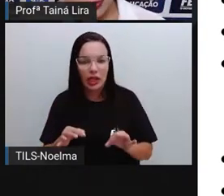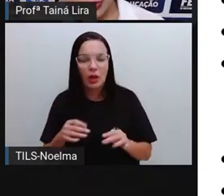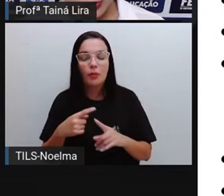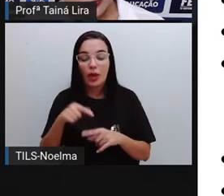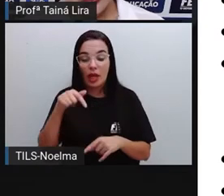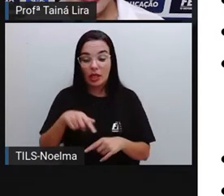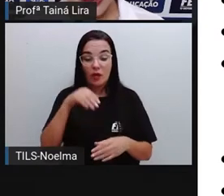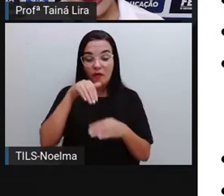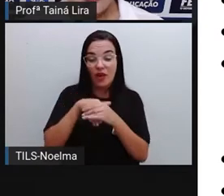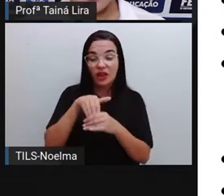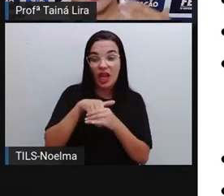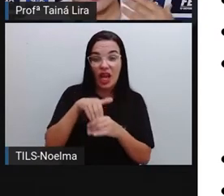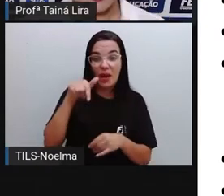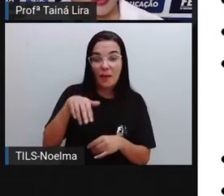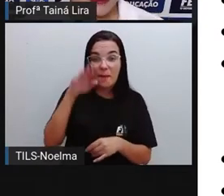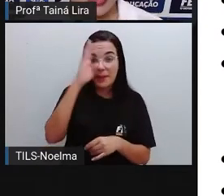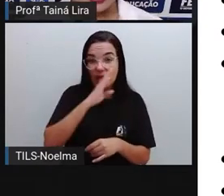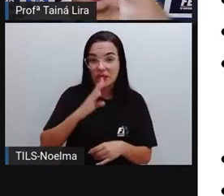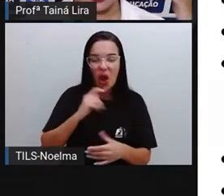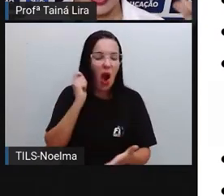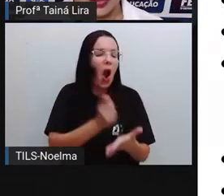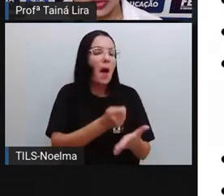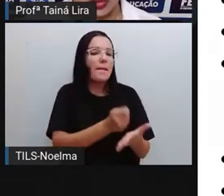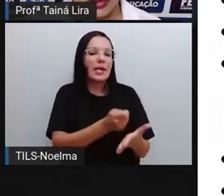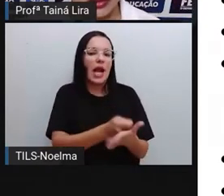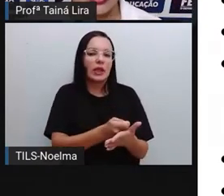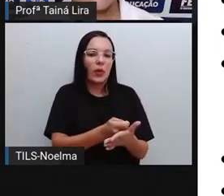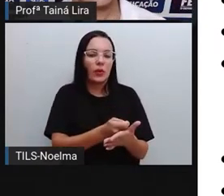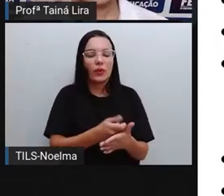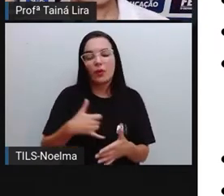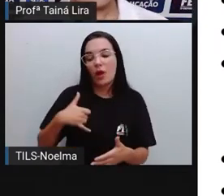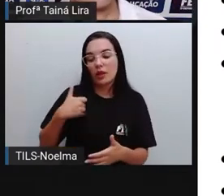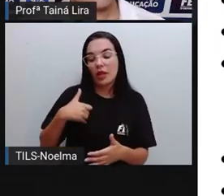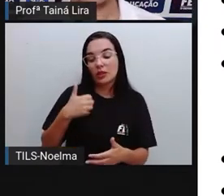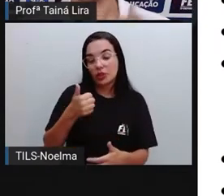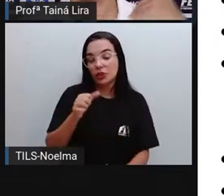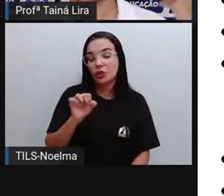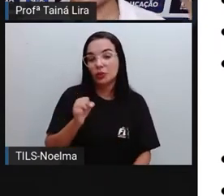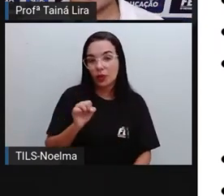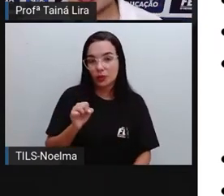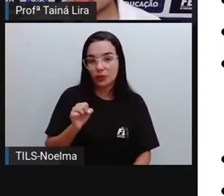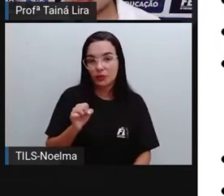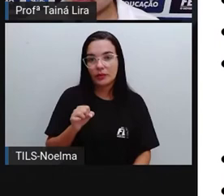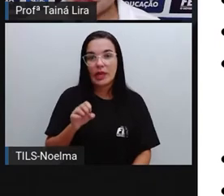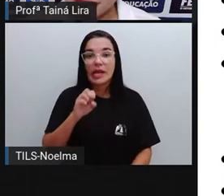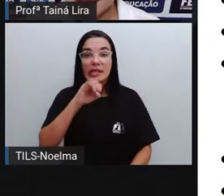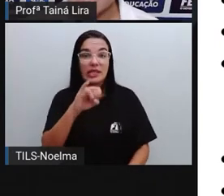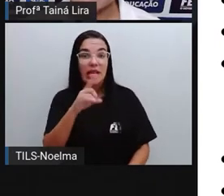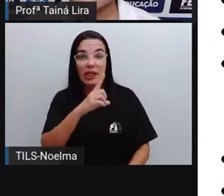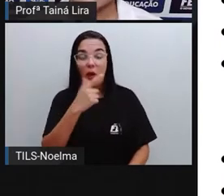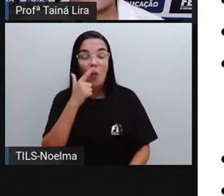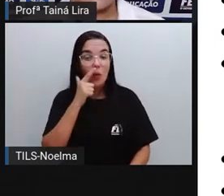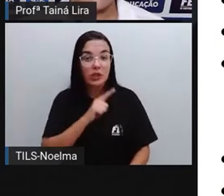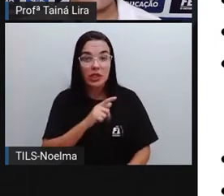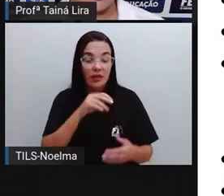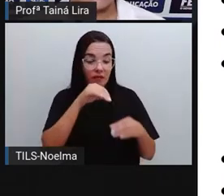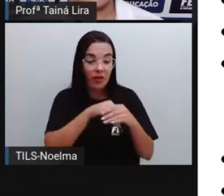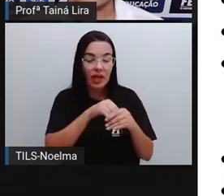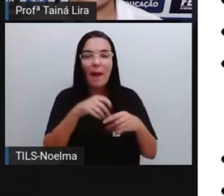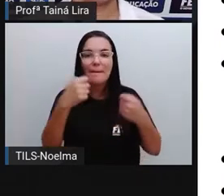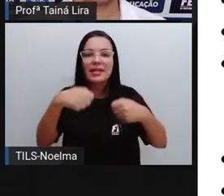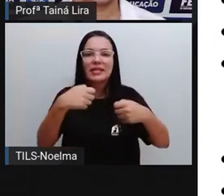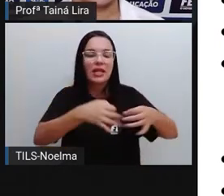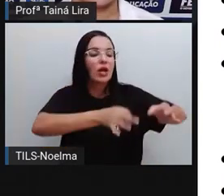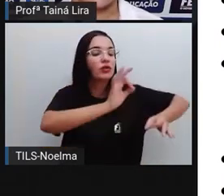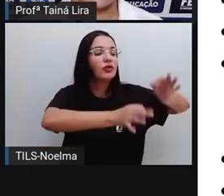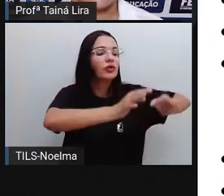obrigatório, tá? A partir dos dezoito anos. Se não pode votar, ele precisa justificar. Ele não pode,